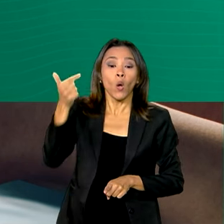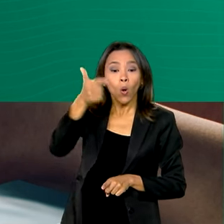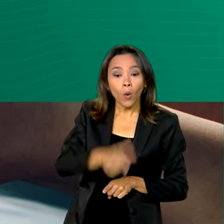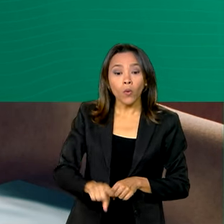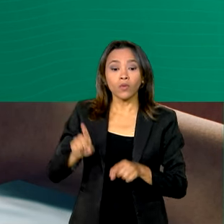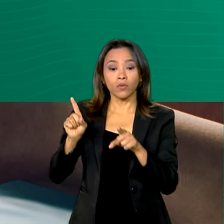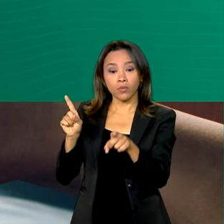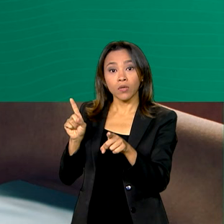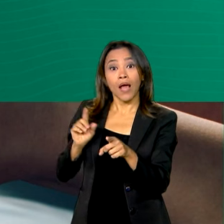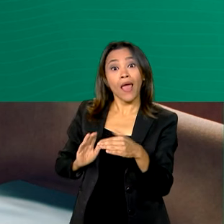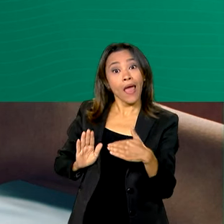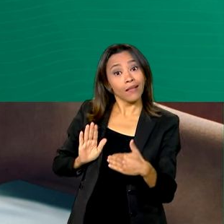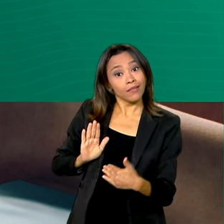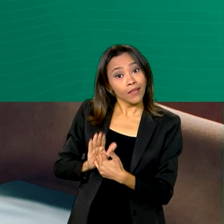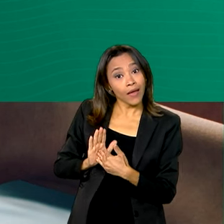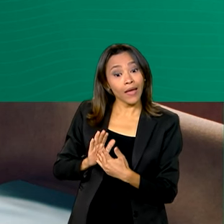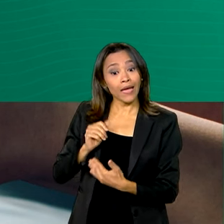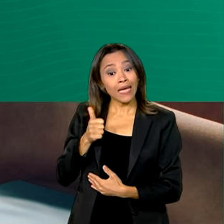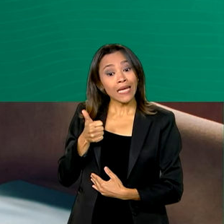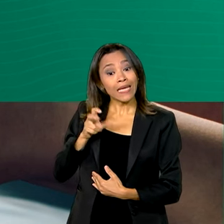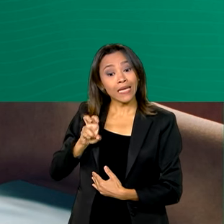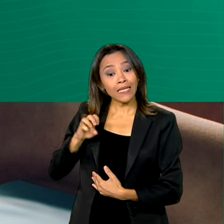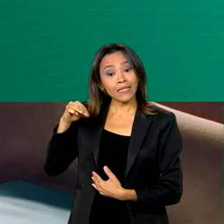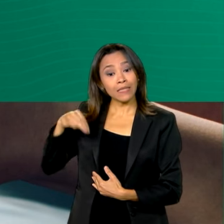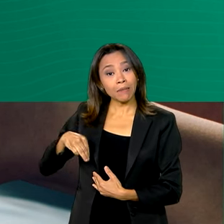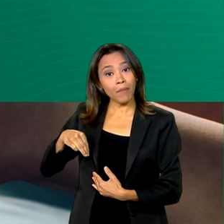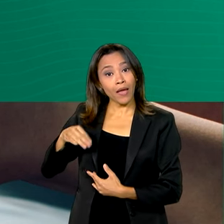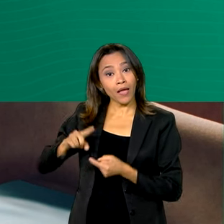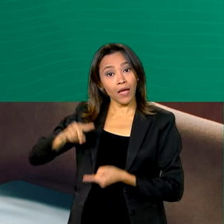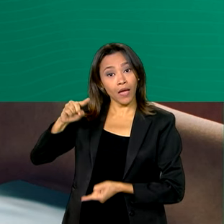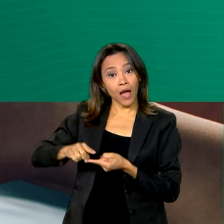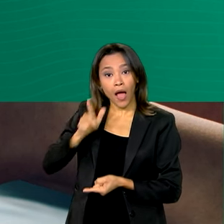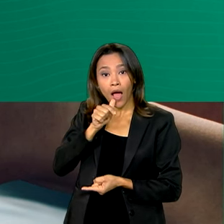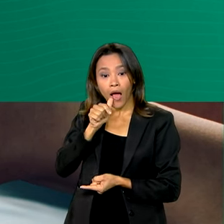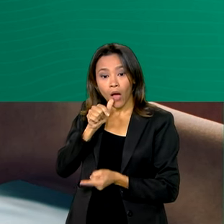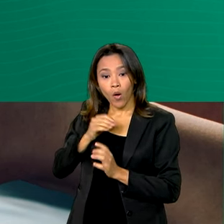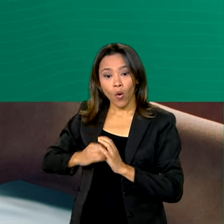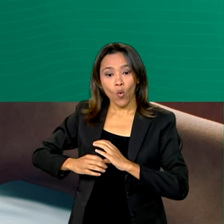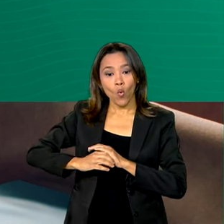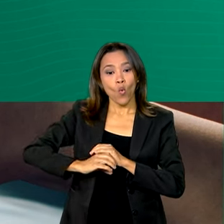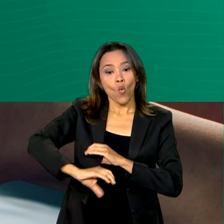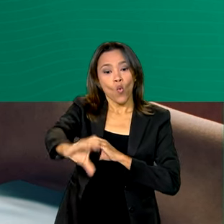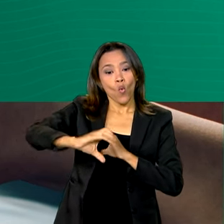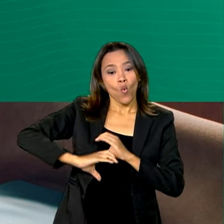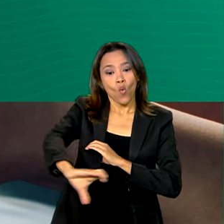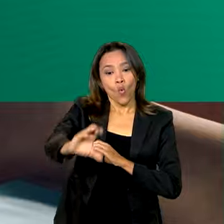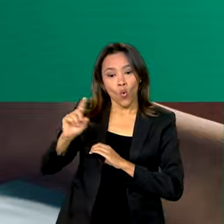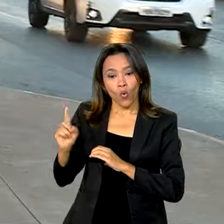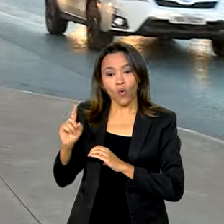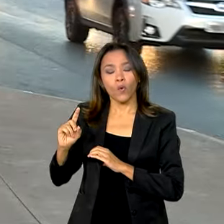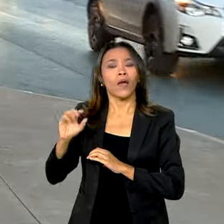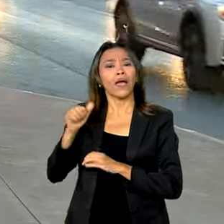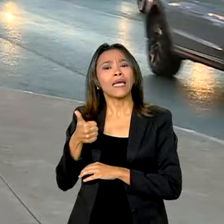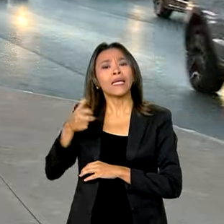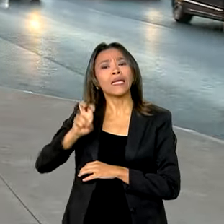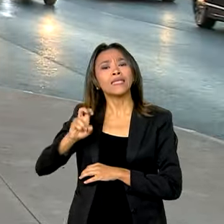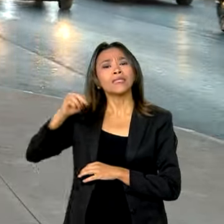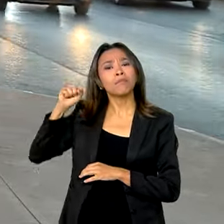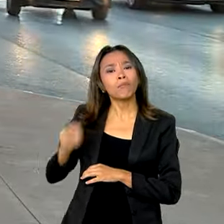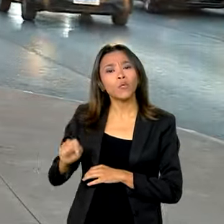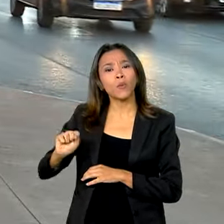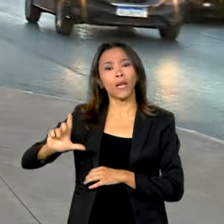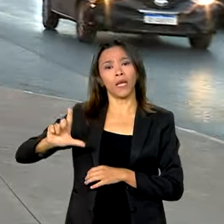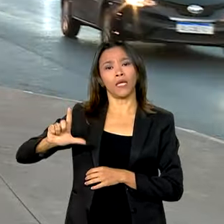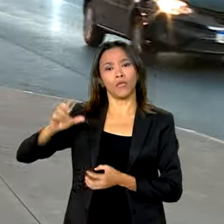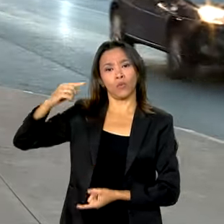consumo mínimo, que é de 15 metros cúbicos por mês, o equivalente a 15 mil litros de água. Além de aliviar